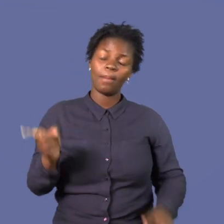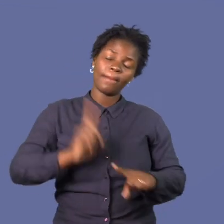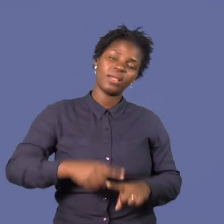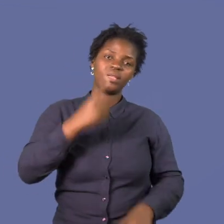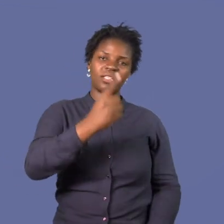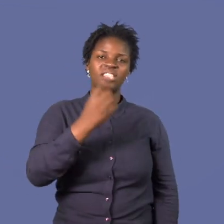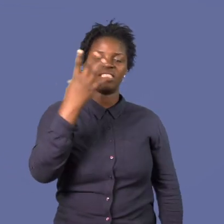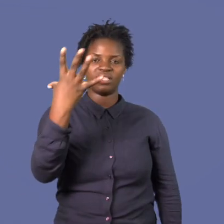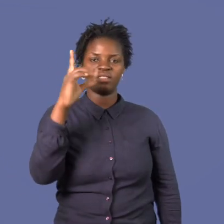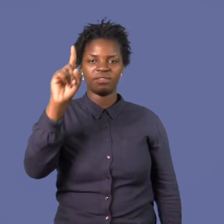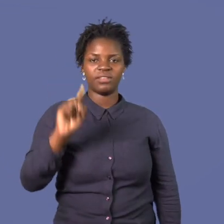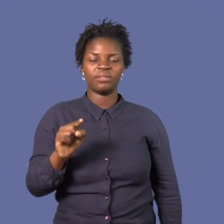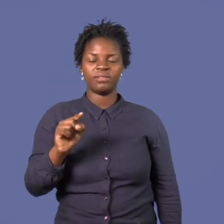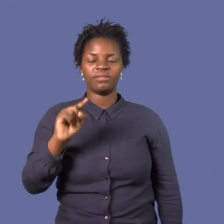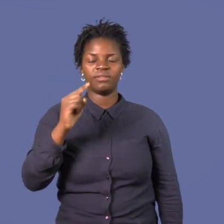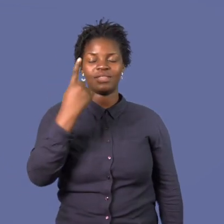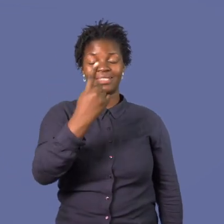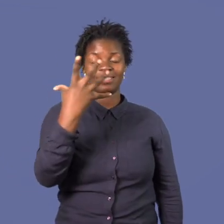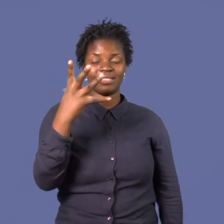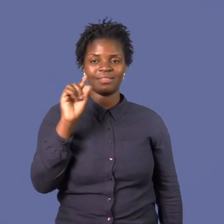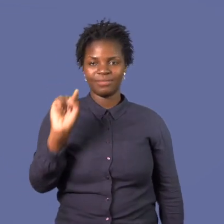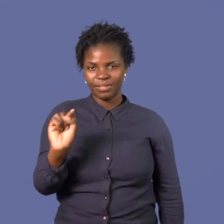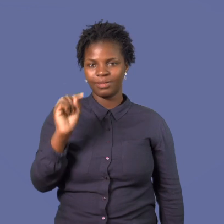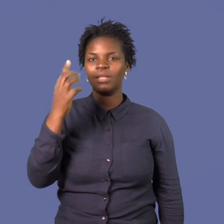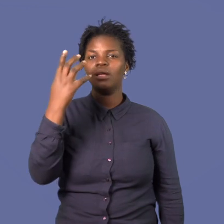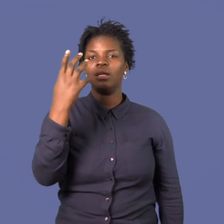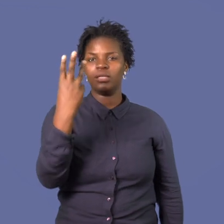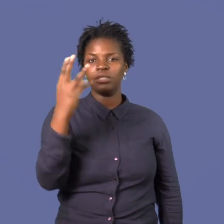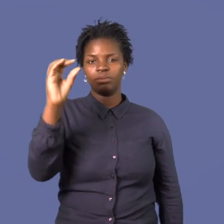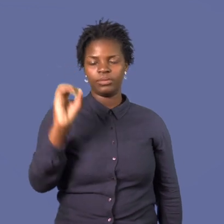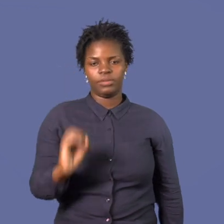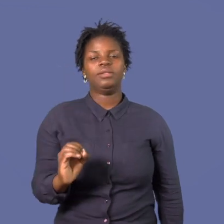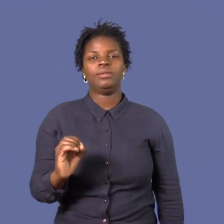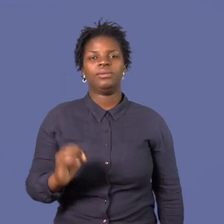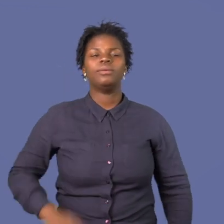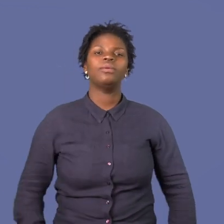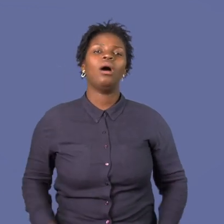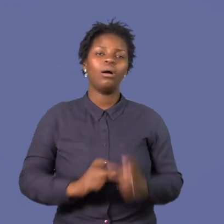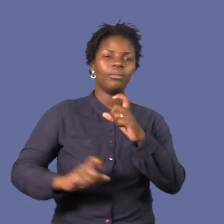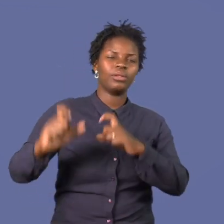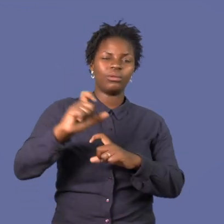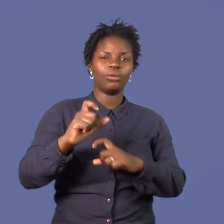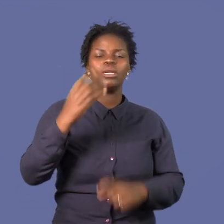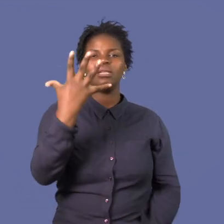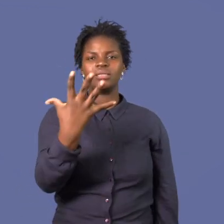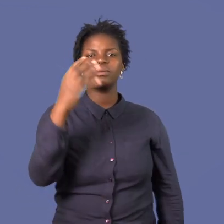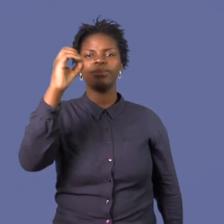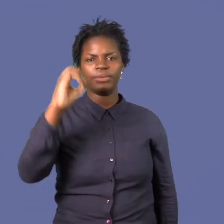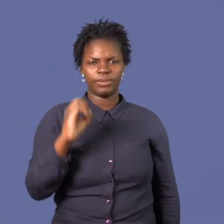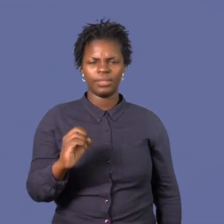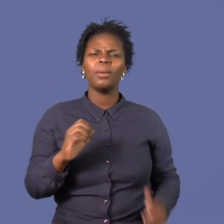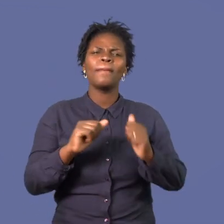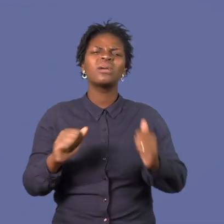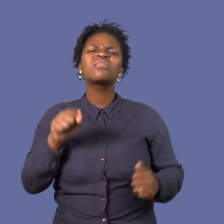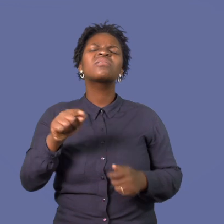investimentos. Só no período de 2011 a 2019, Moçambique concedeu benefícios fiscais à Vale Moçambique,